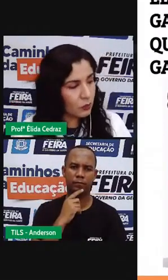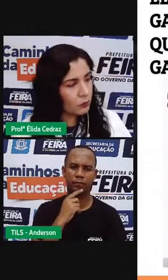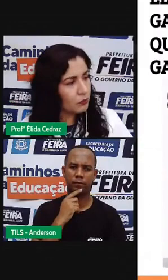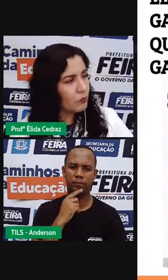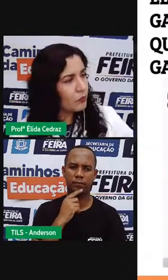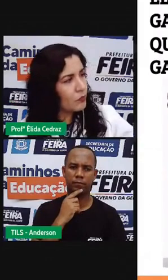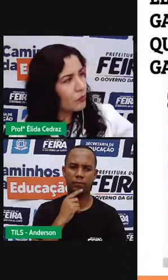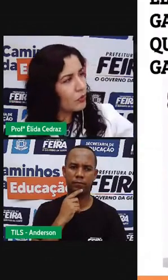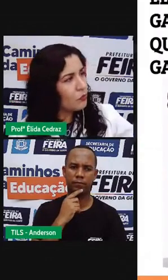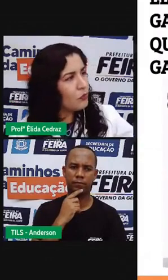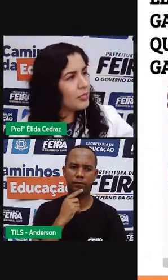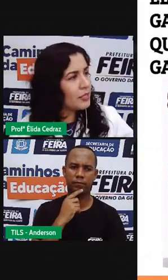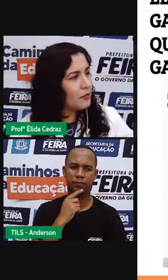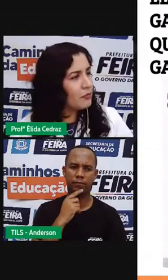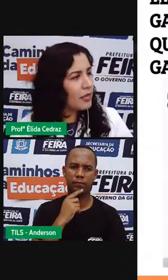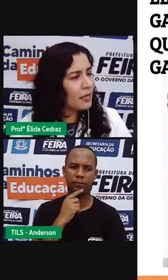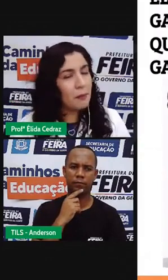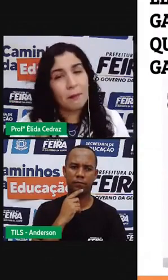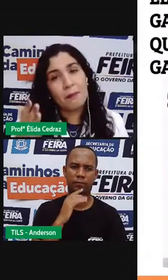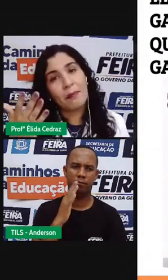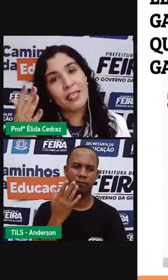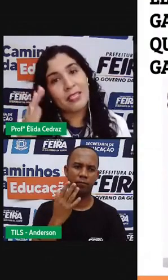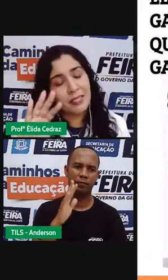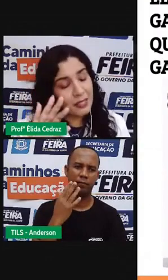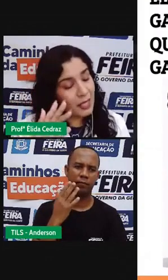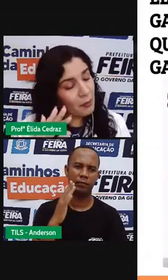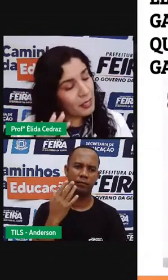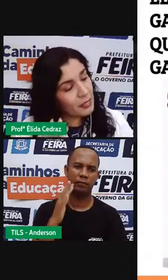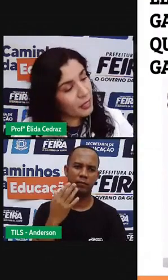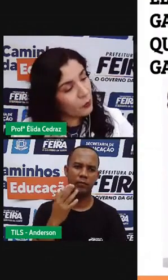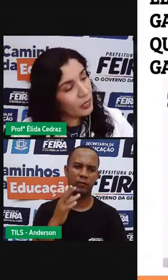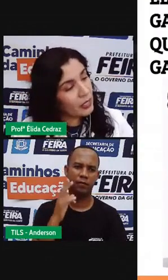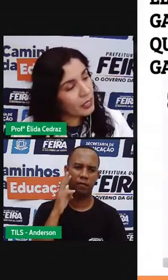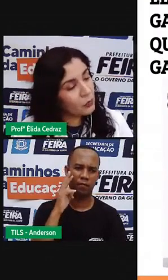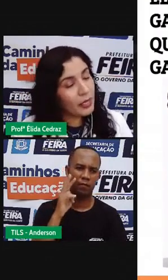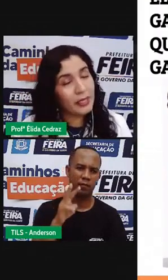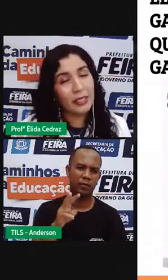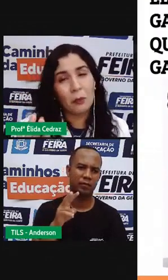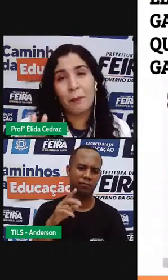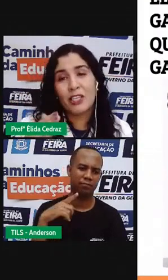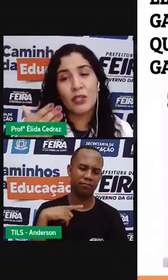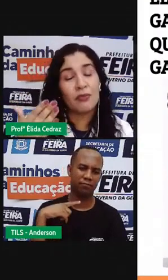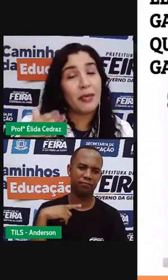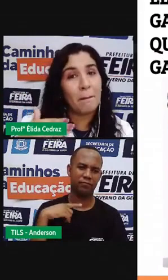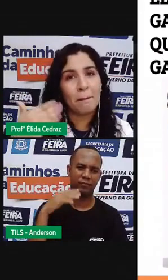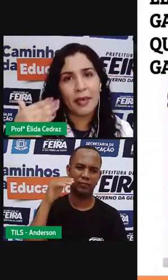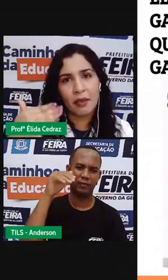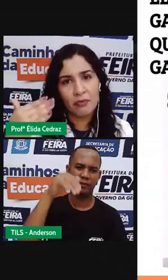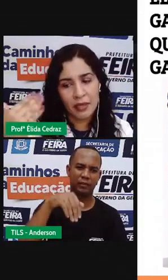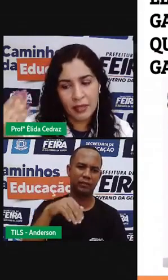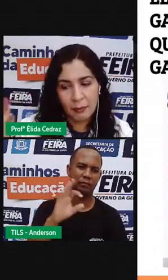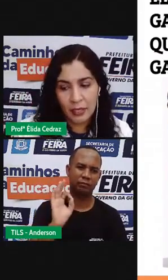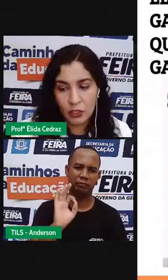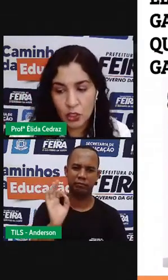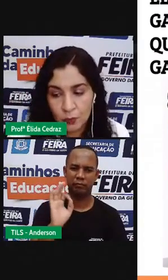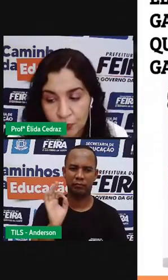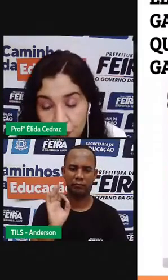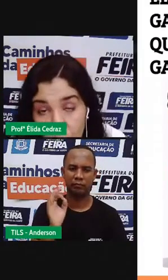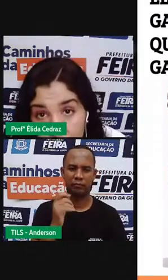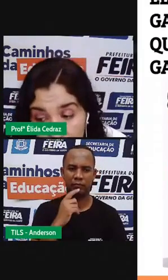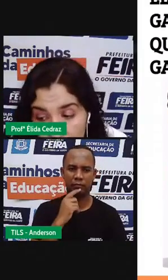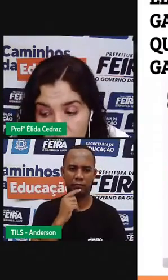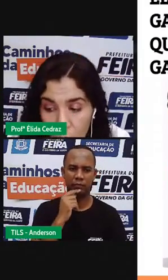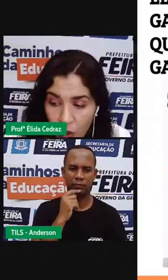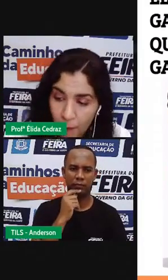Translúcido, você vê, mas sabe que tem o líquido lá dentro, mas não vê perfeitamente.